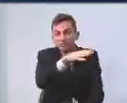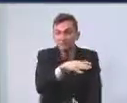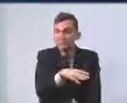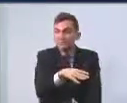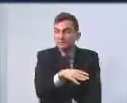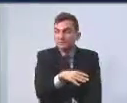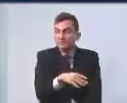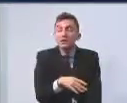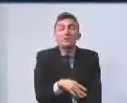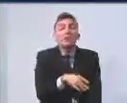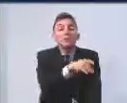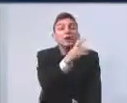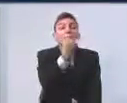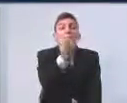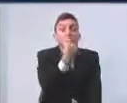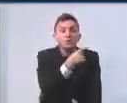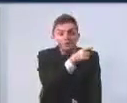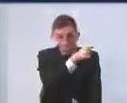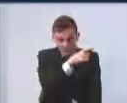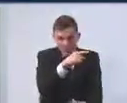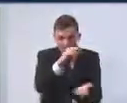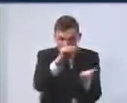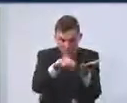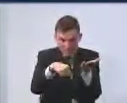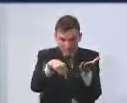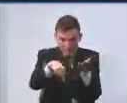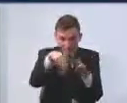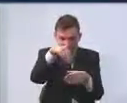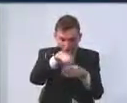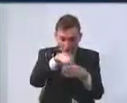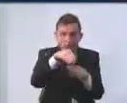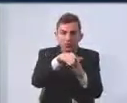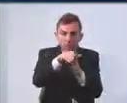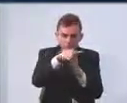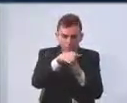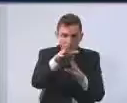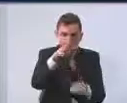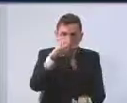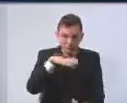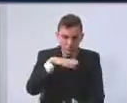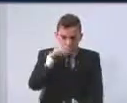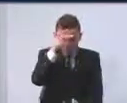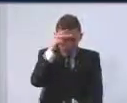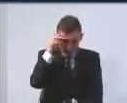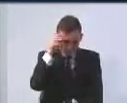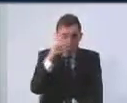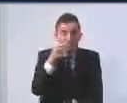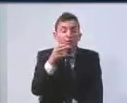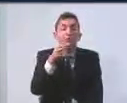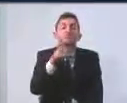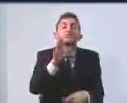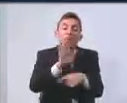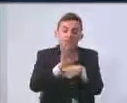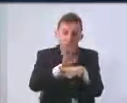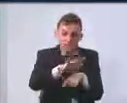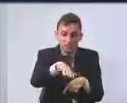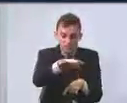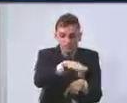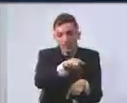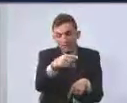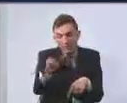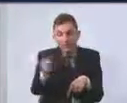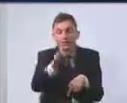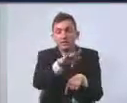para serem inscritas nos conselhos municipais de assistência social e da criança adolescente tem que primeiro